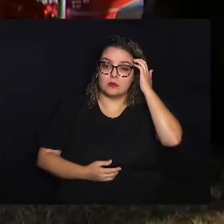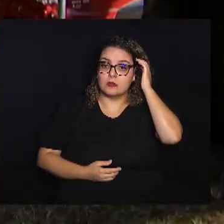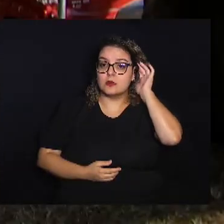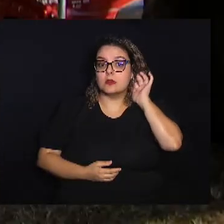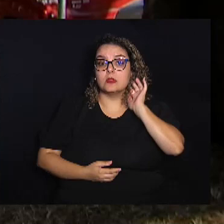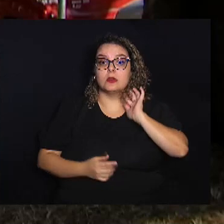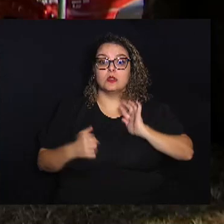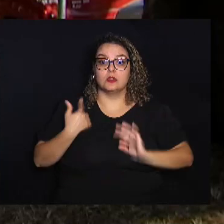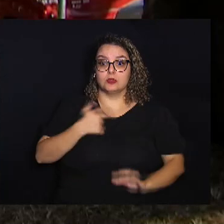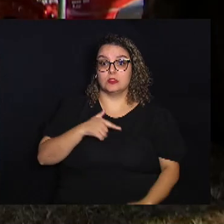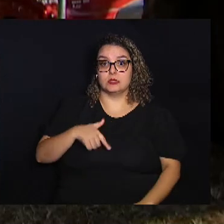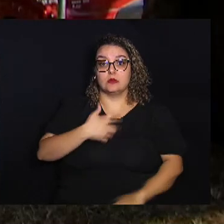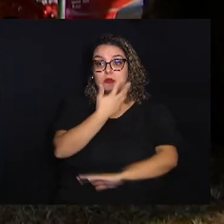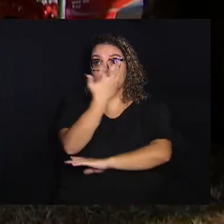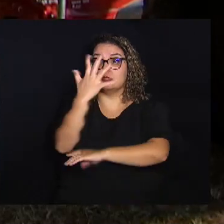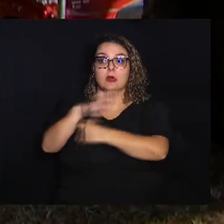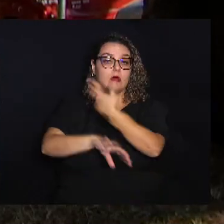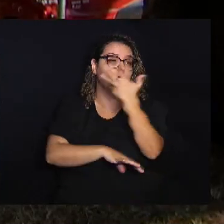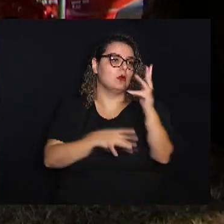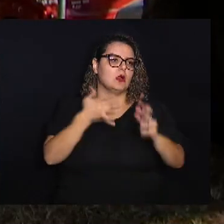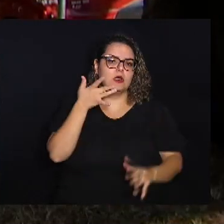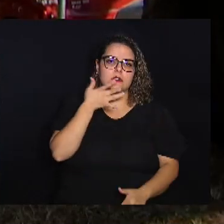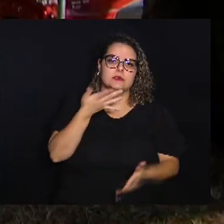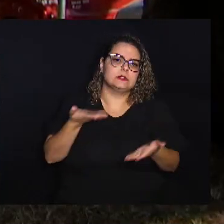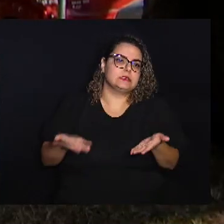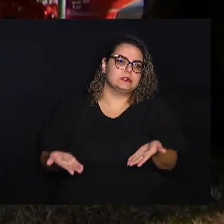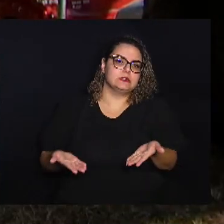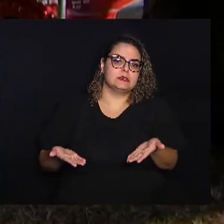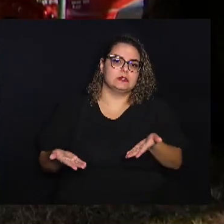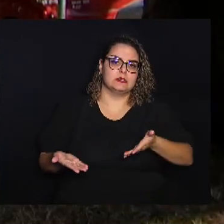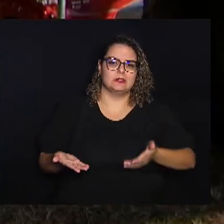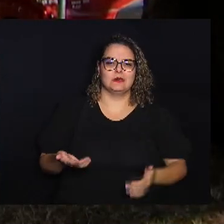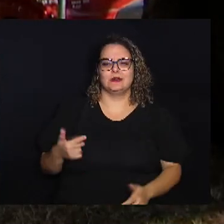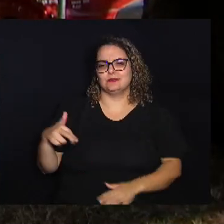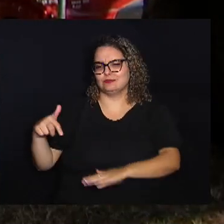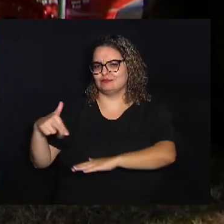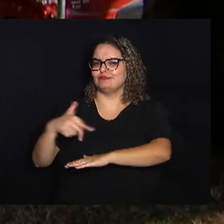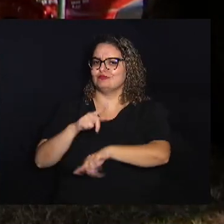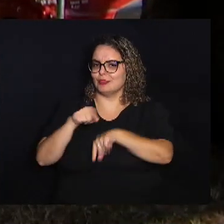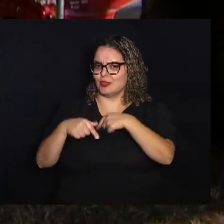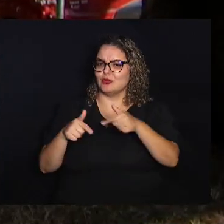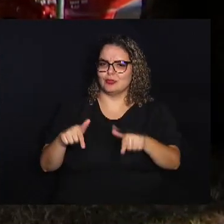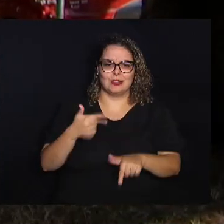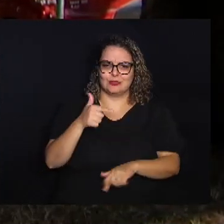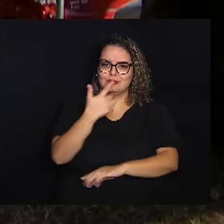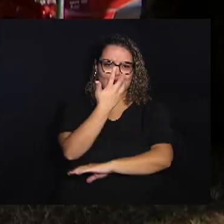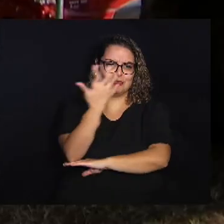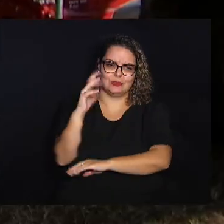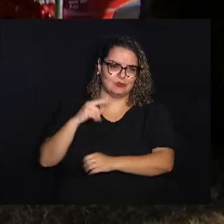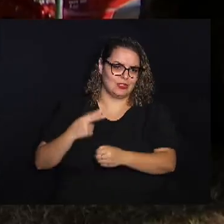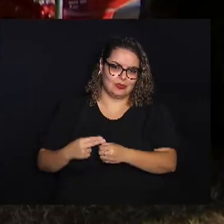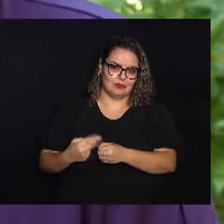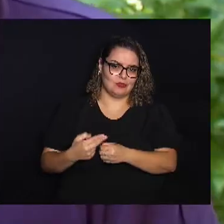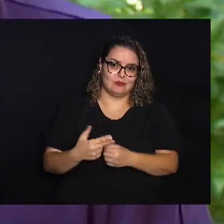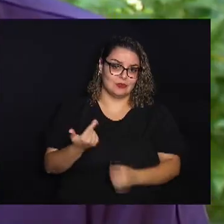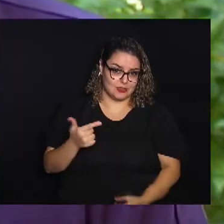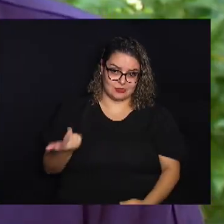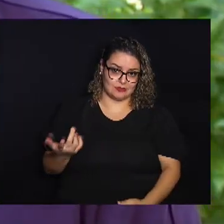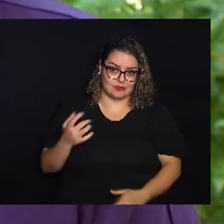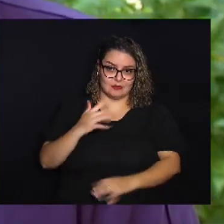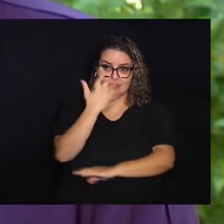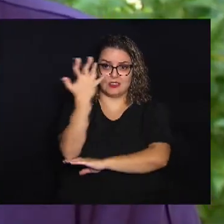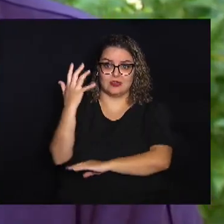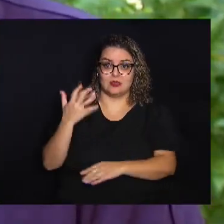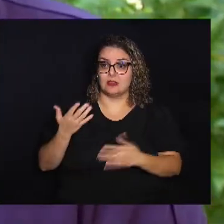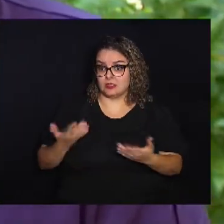entre árvores Olha que delícia que está aqui Agora vai andar em outros locais da Unicamp que não existem árvores No